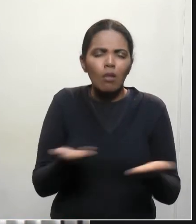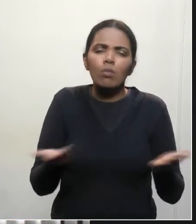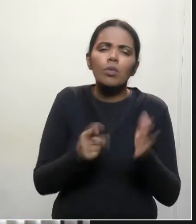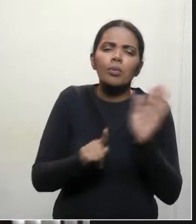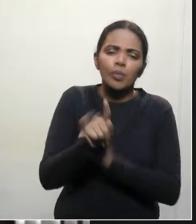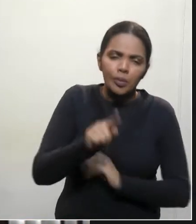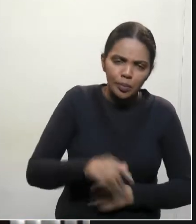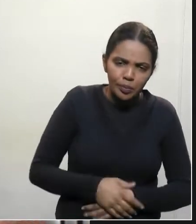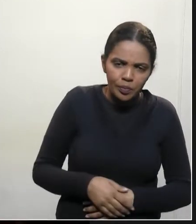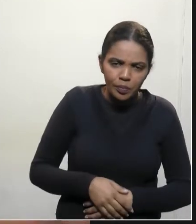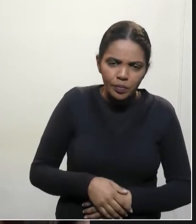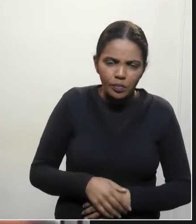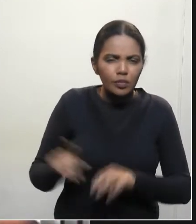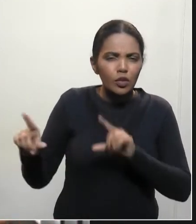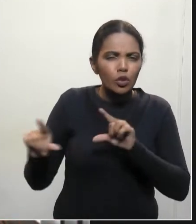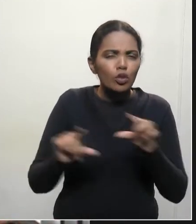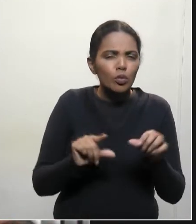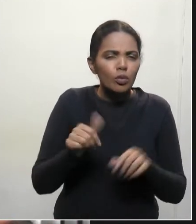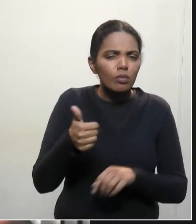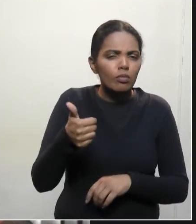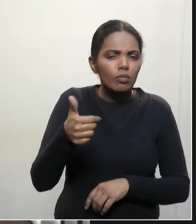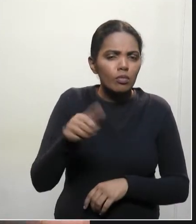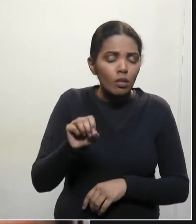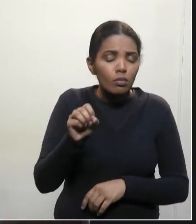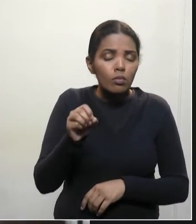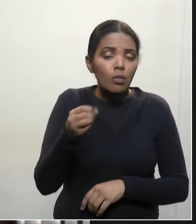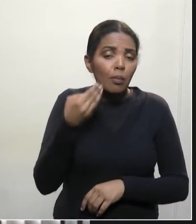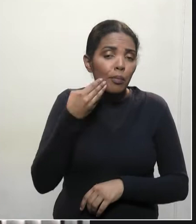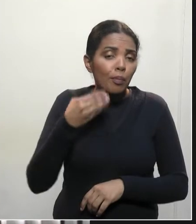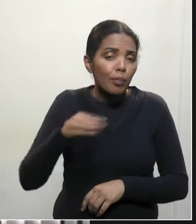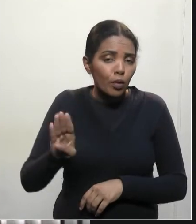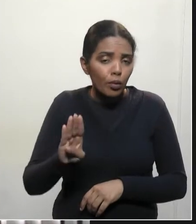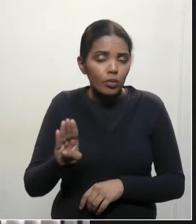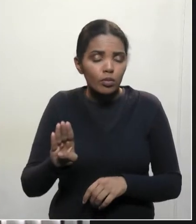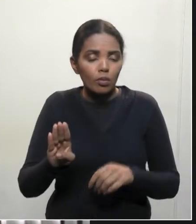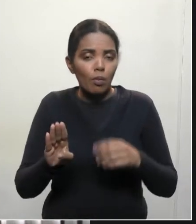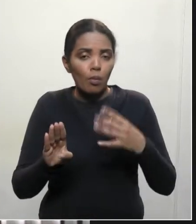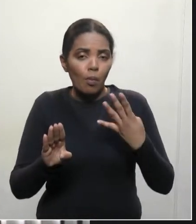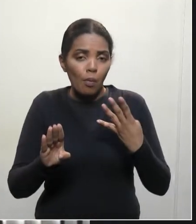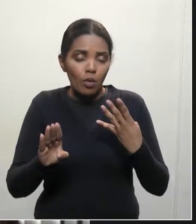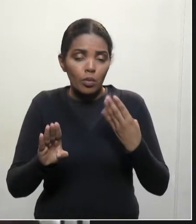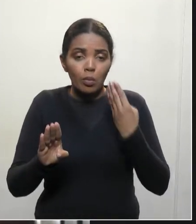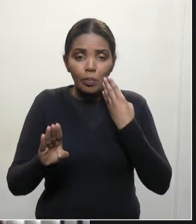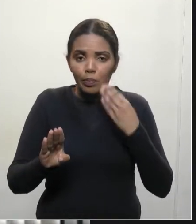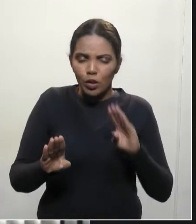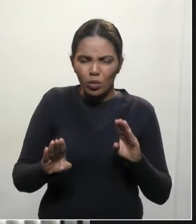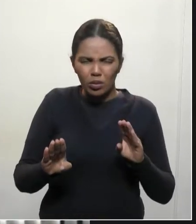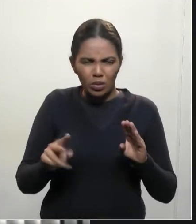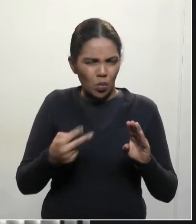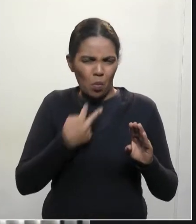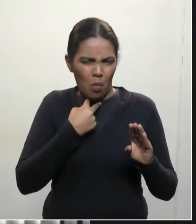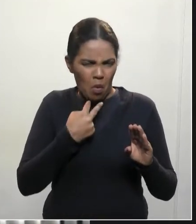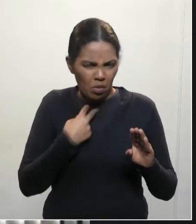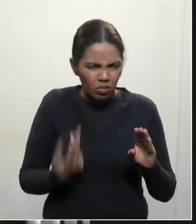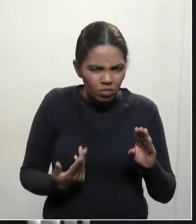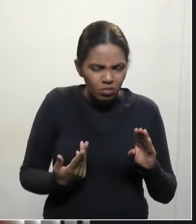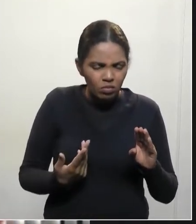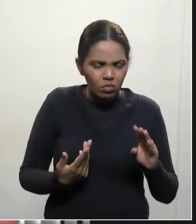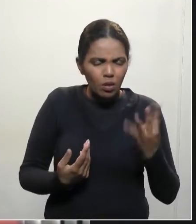pergunta. Reduzir 10 bilhões, podia. Reduzir 4 agora, não pode, que vai piorar a educação.